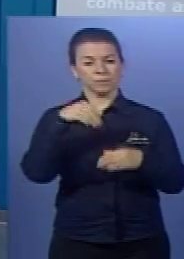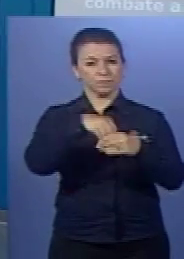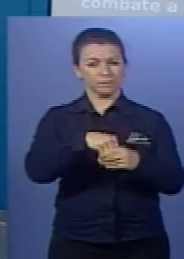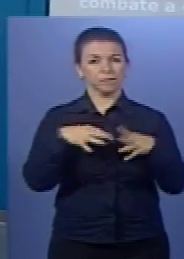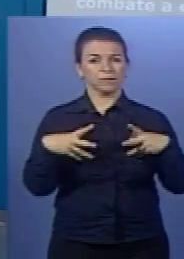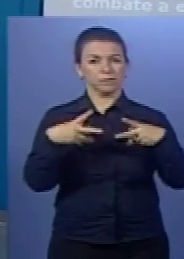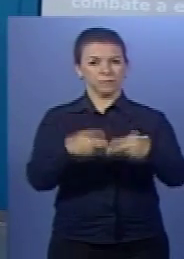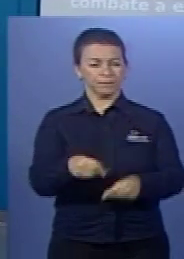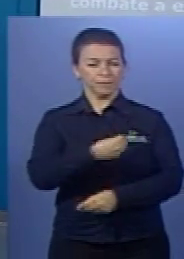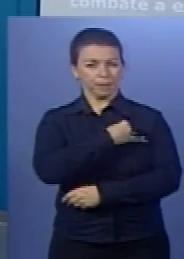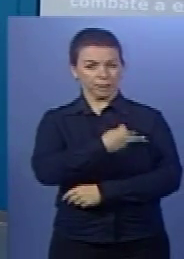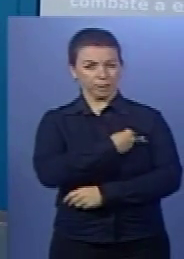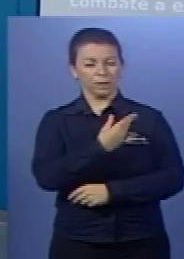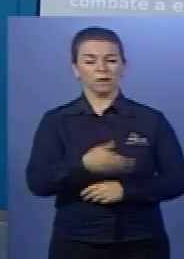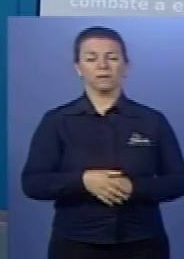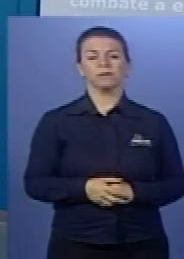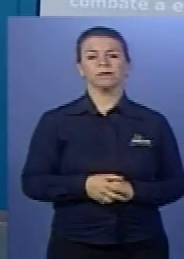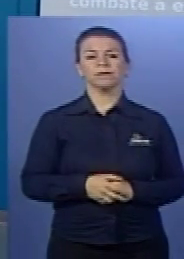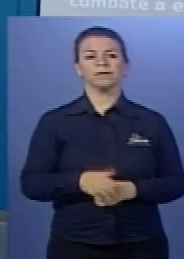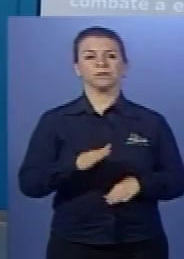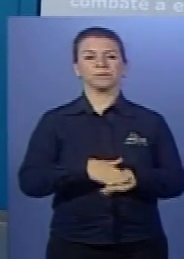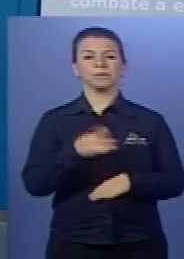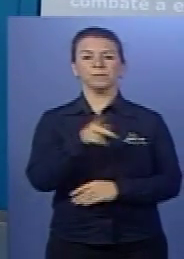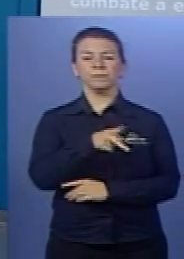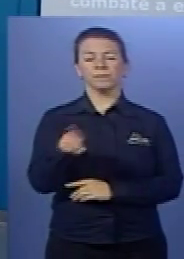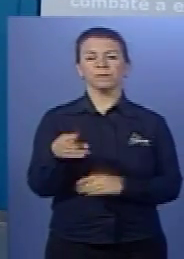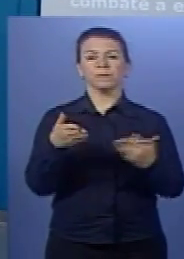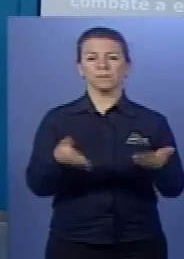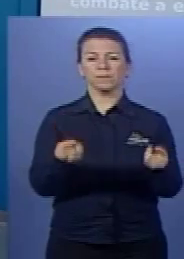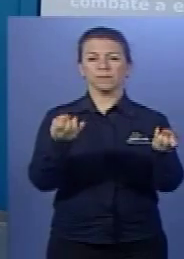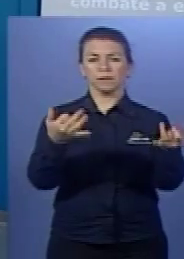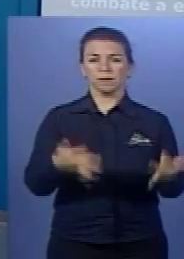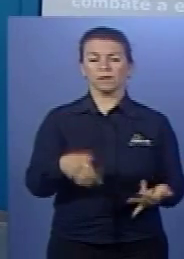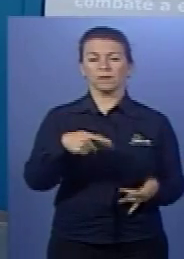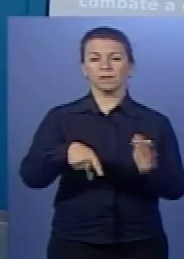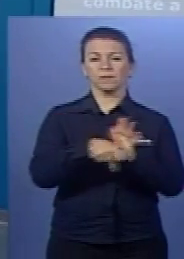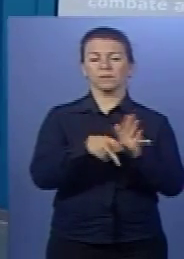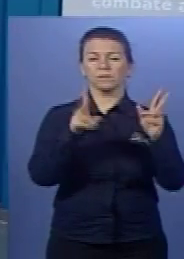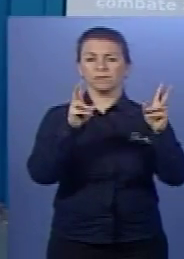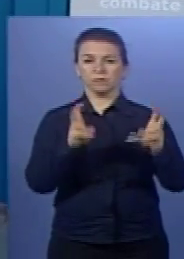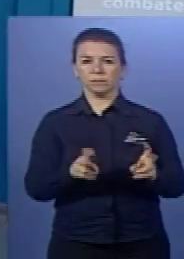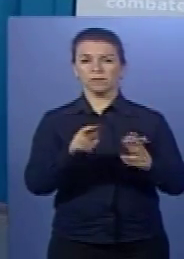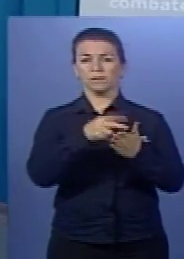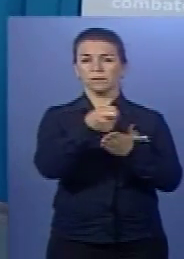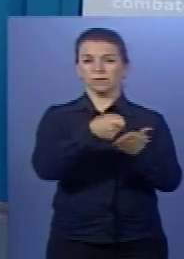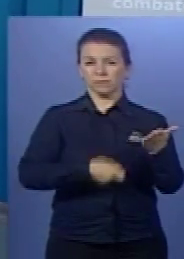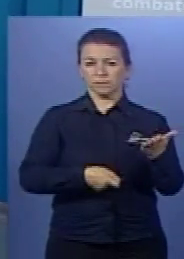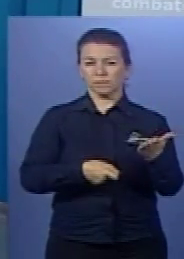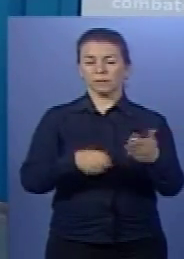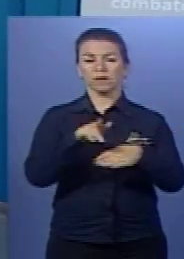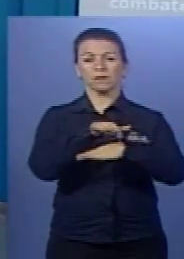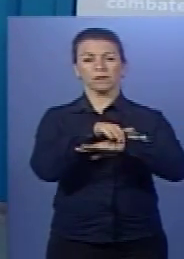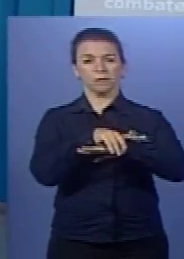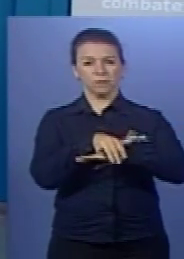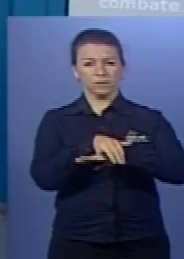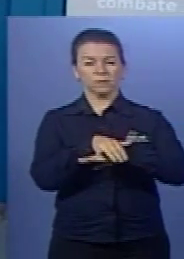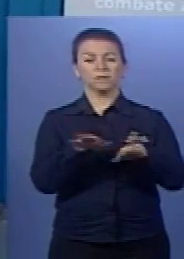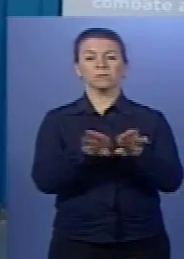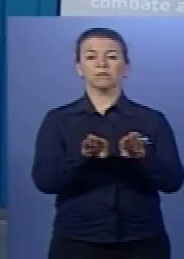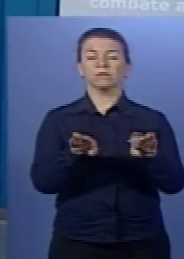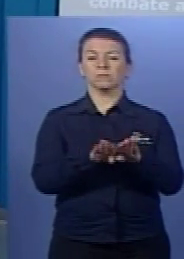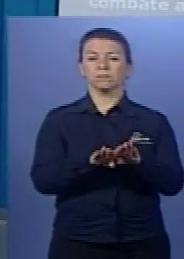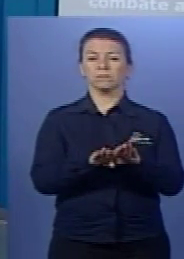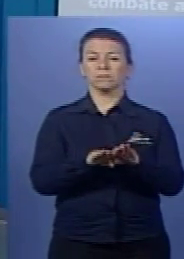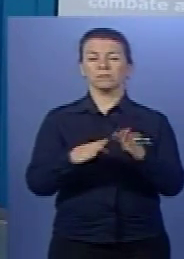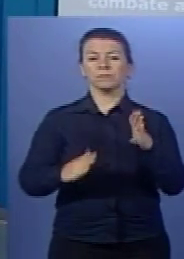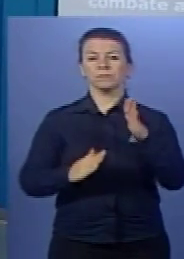do nosso cotidiano. O mais? Como o próprio Sr. Marlos falou, a questão de temas para a redação, doenças e também